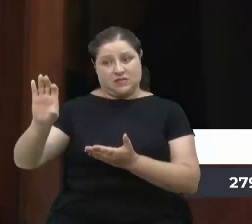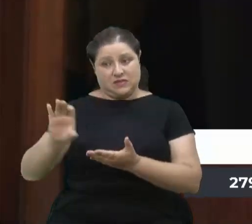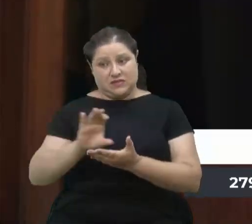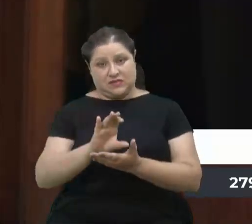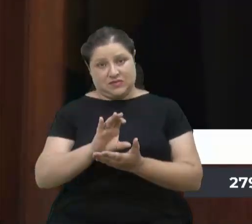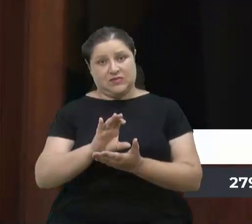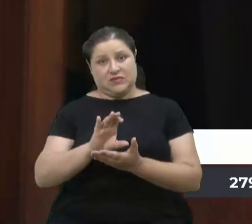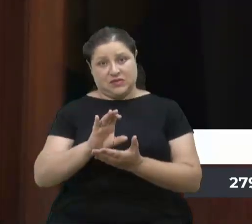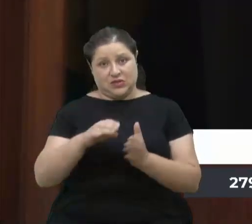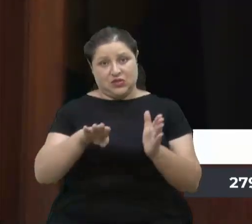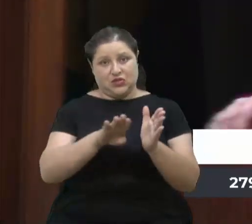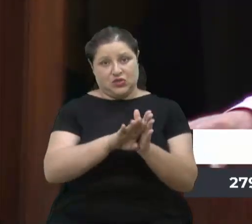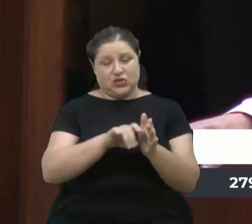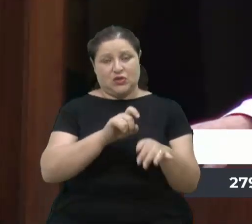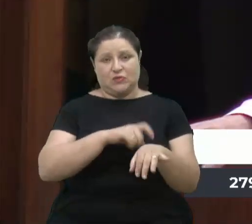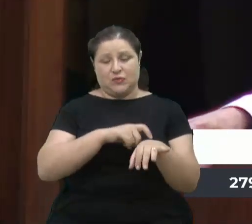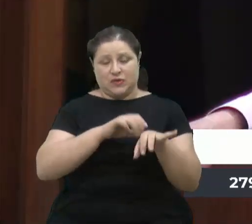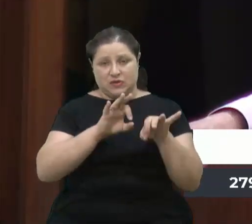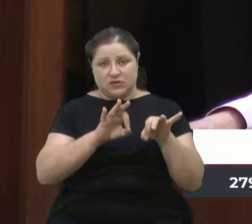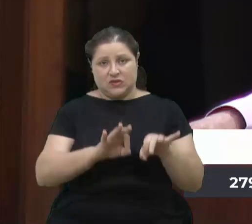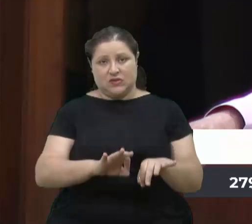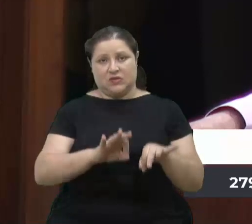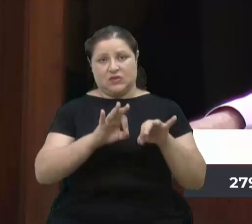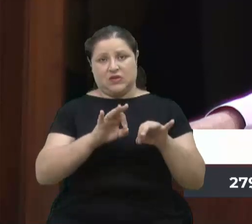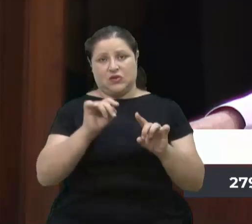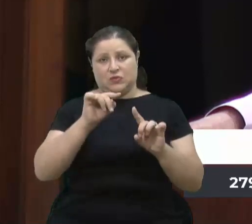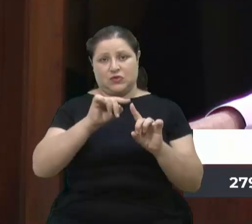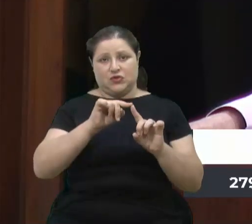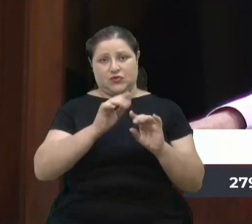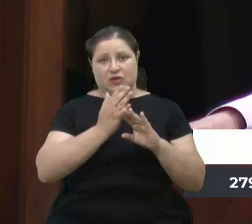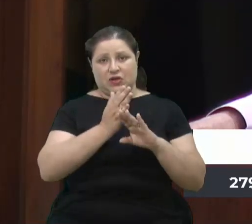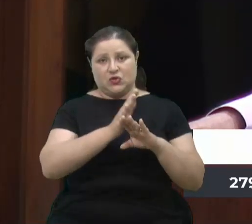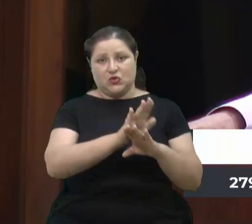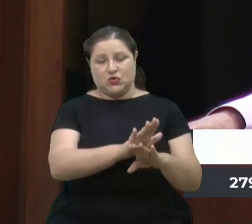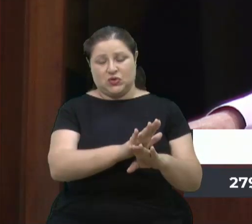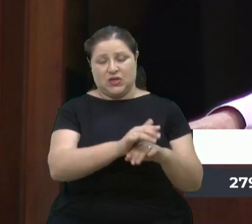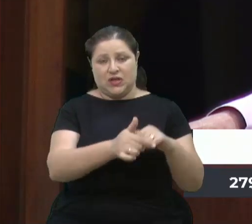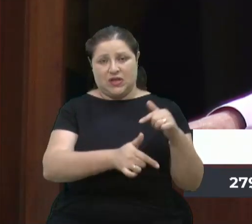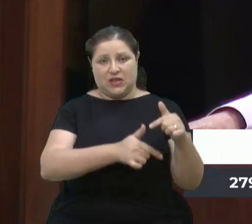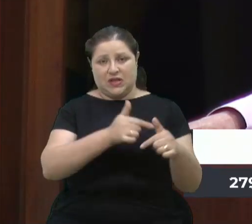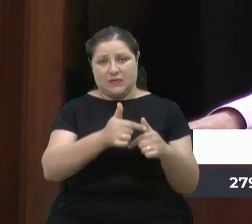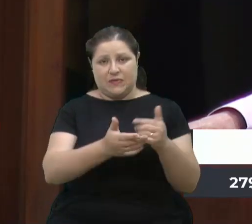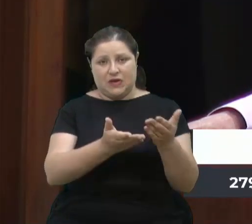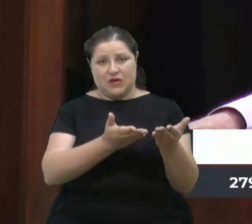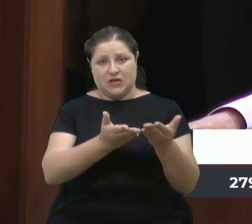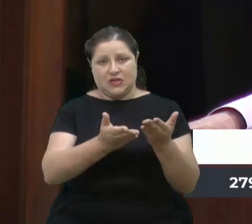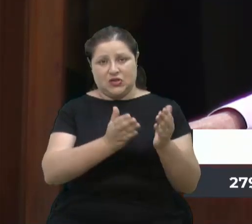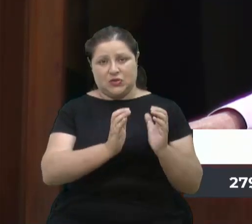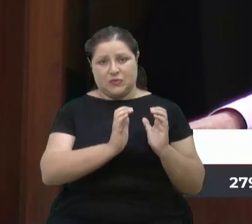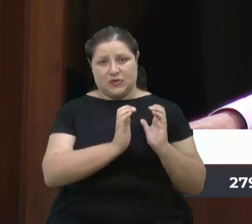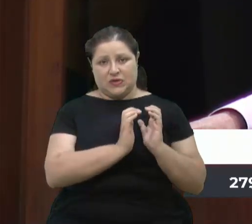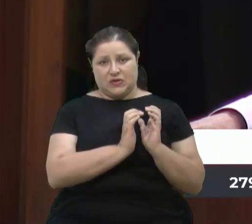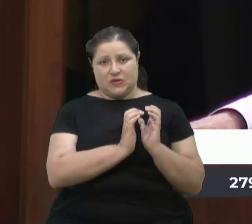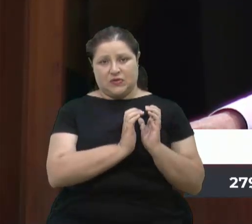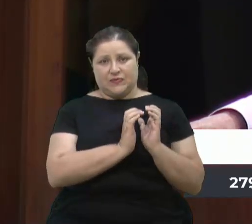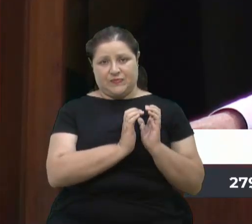na hora oportuna para ajudar ao serviço que a APAI de Caxias presta